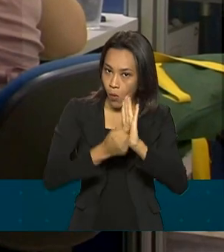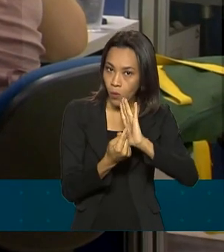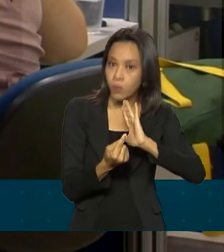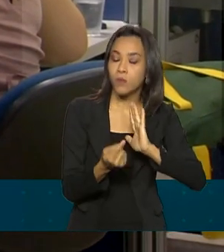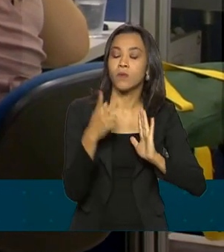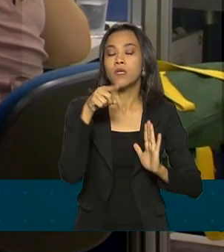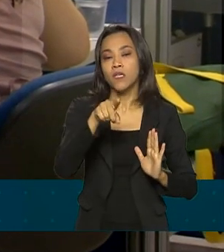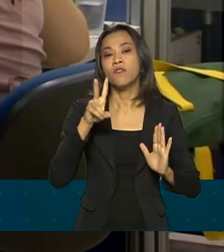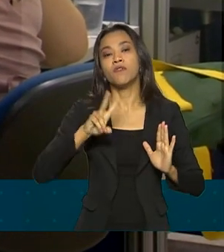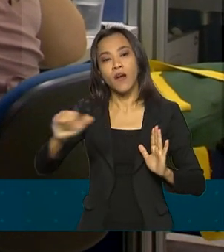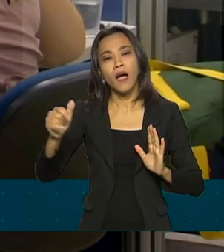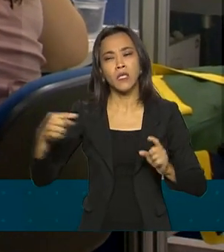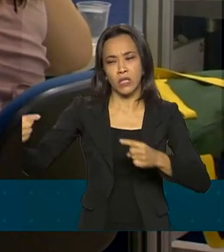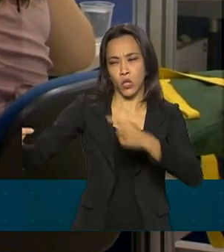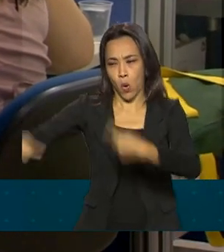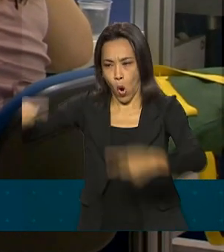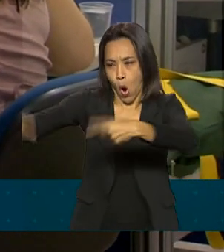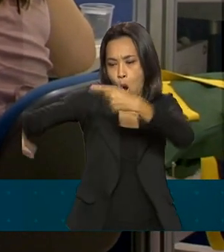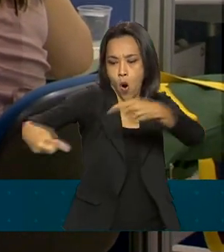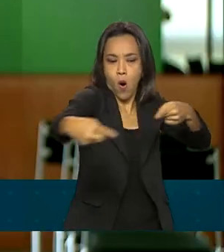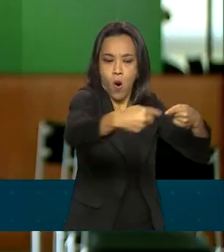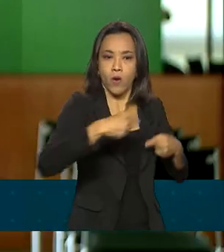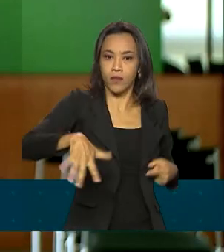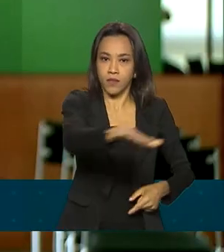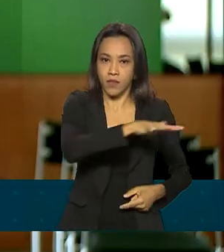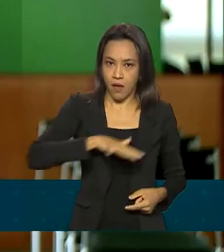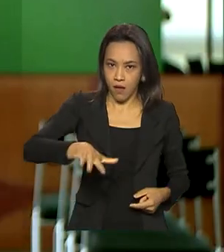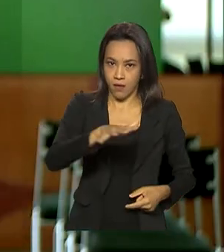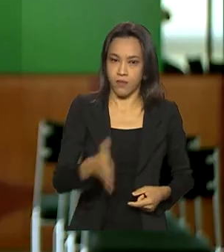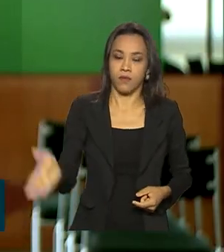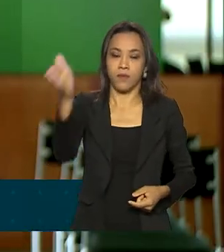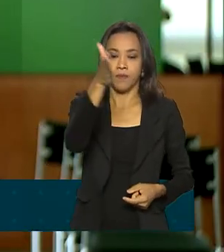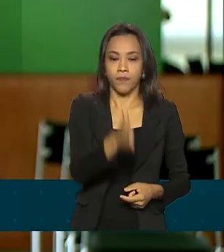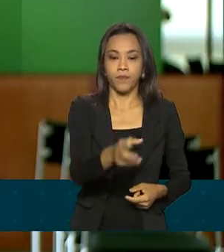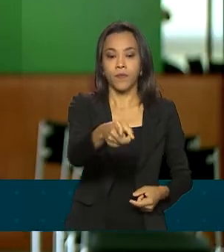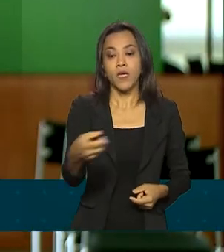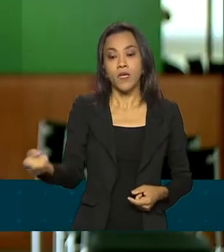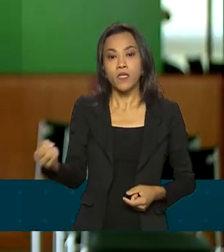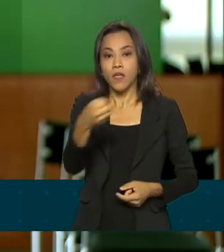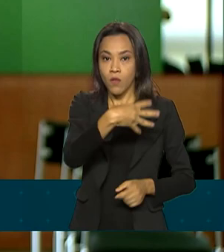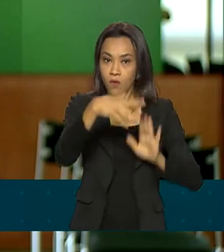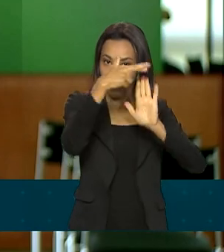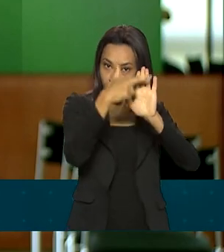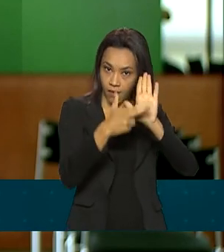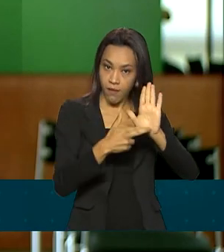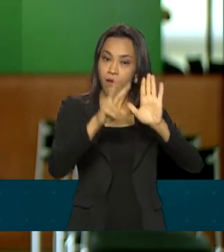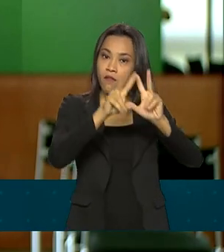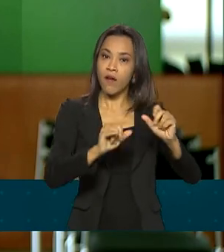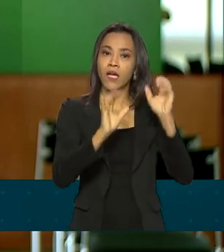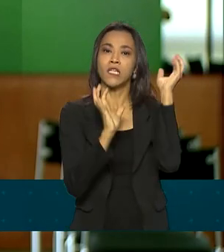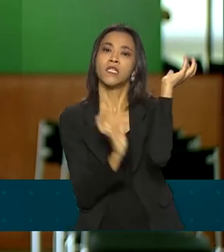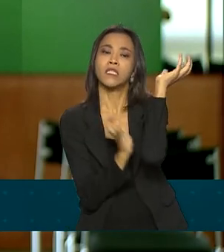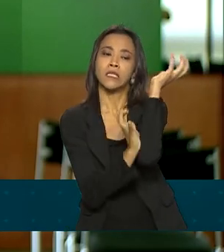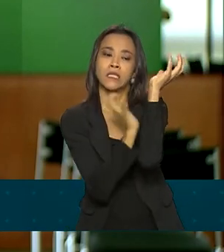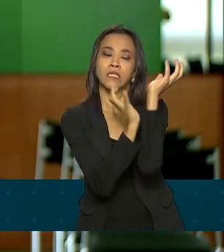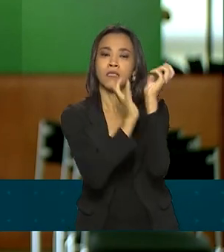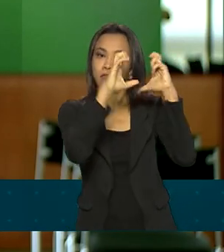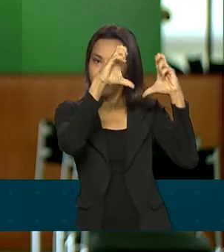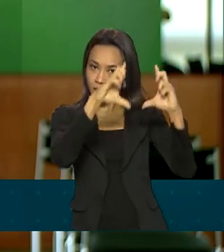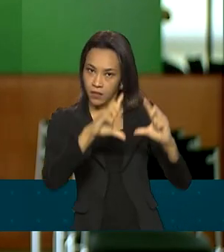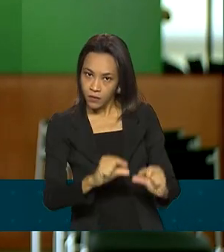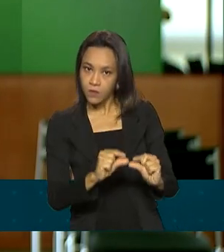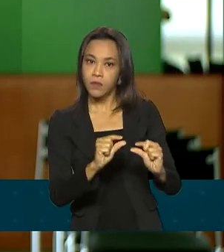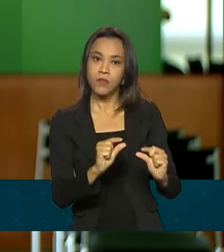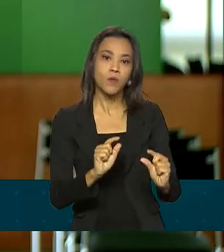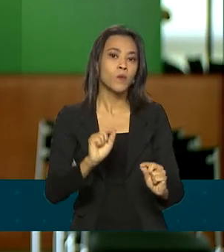gerar concorrência no setor financeiro. O novo marco também vai desburocratizar os serviços cartoriais com a